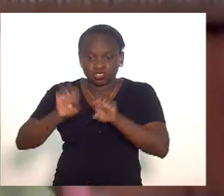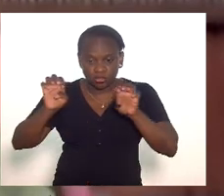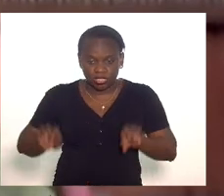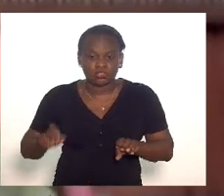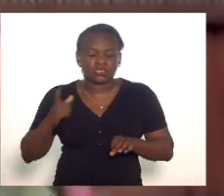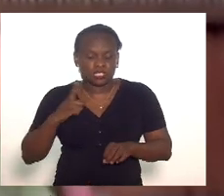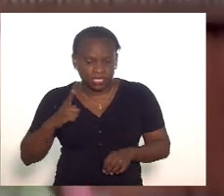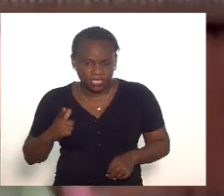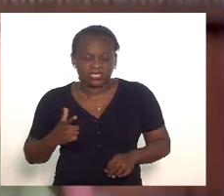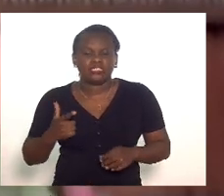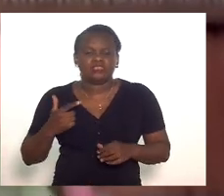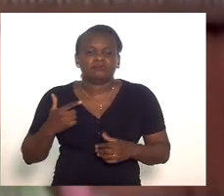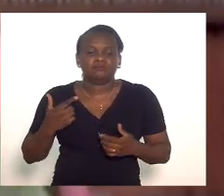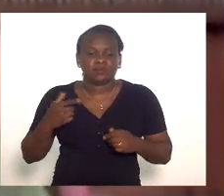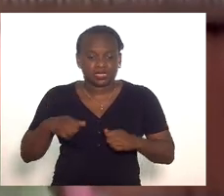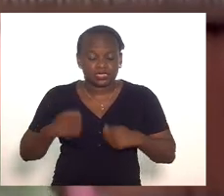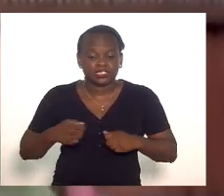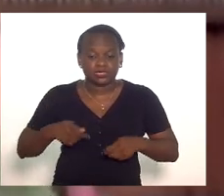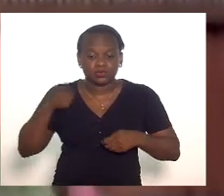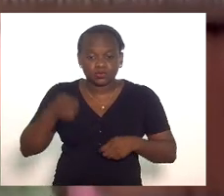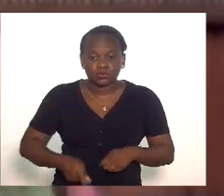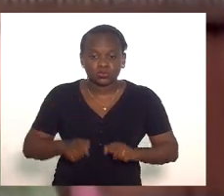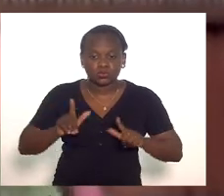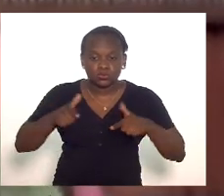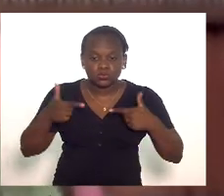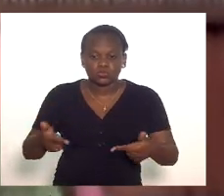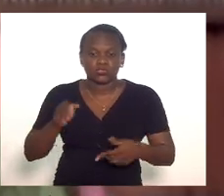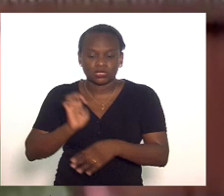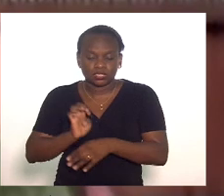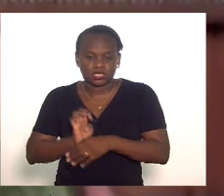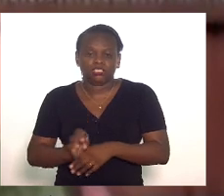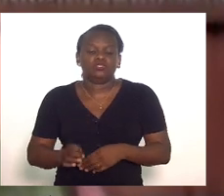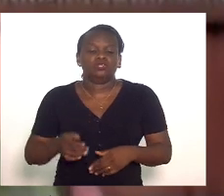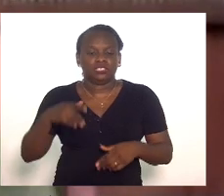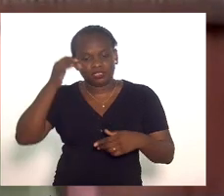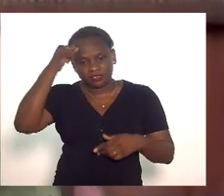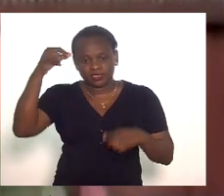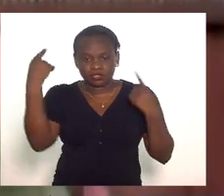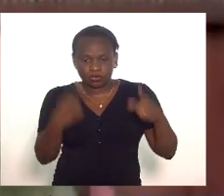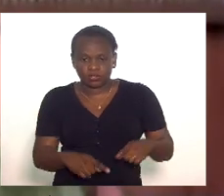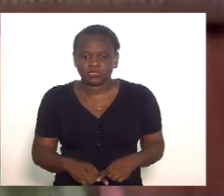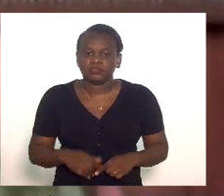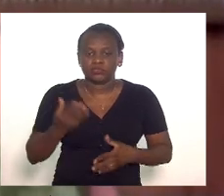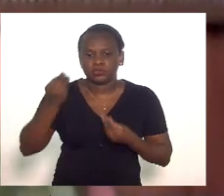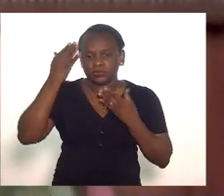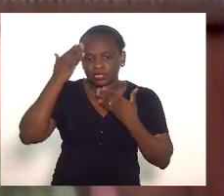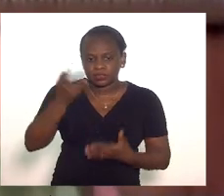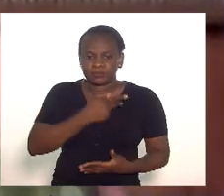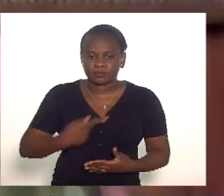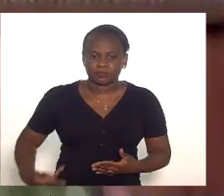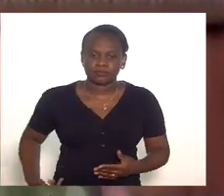e ele precisa de uma postura ativa do estado no combate a ele muito obrigada presidente